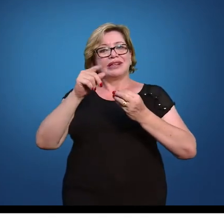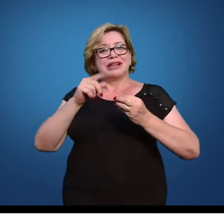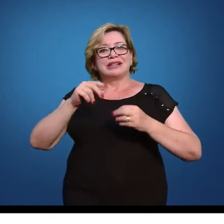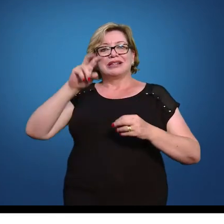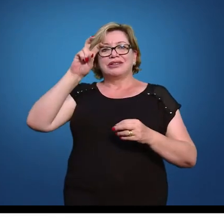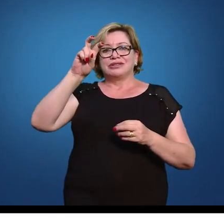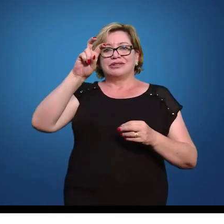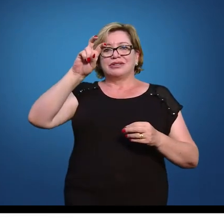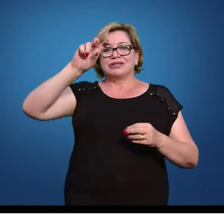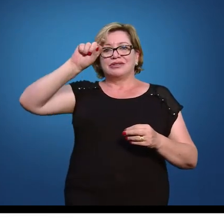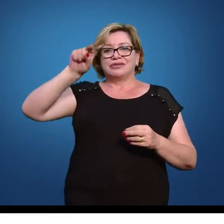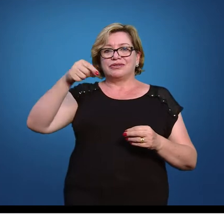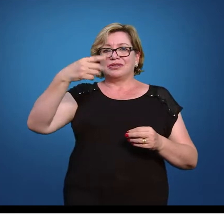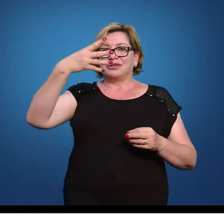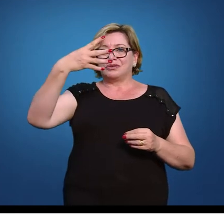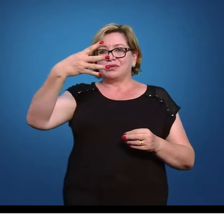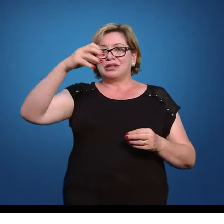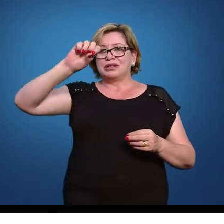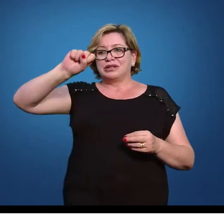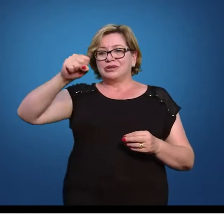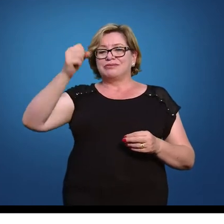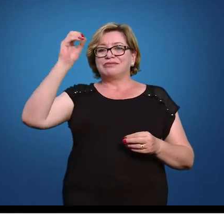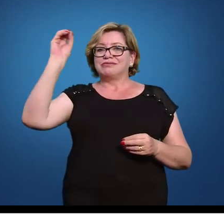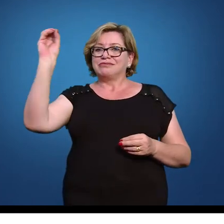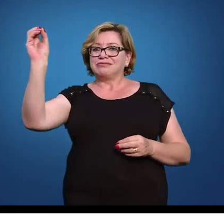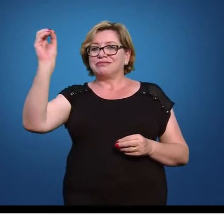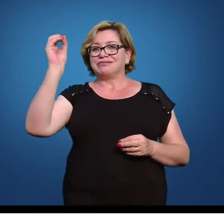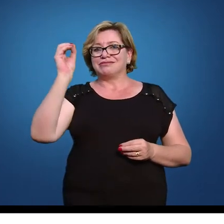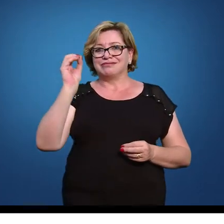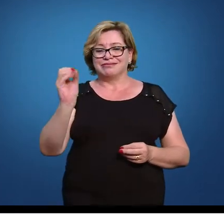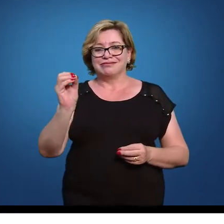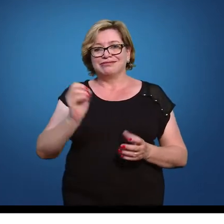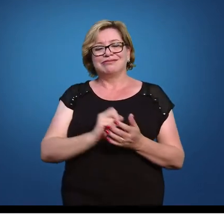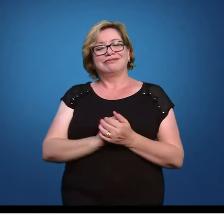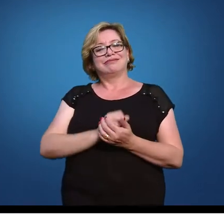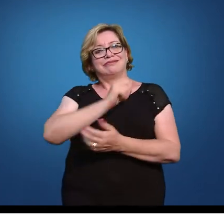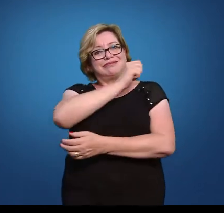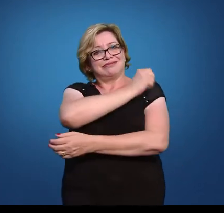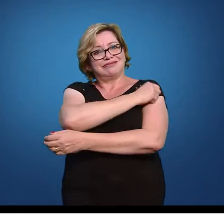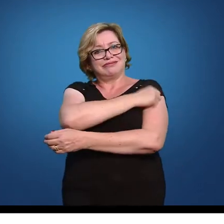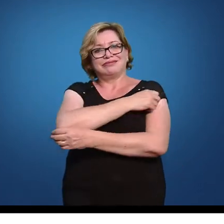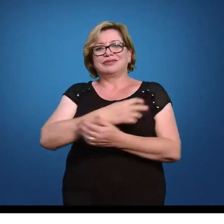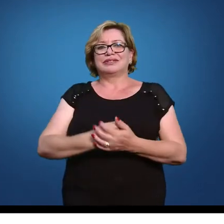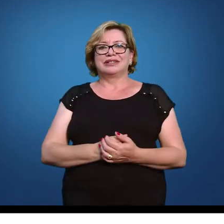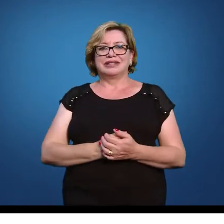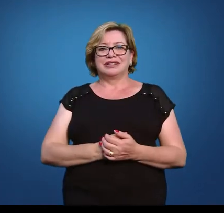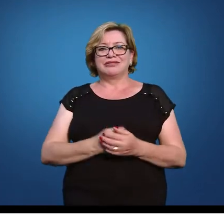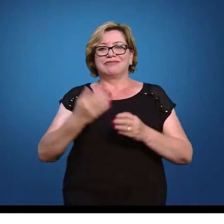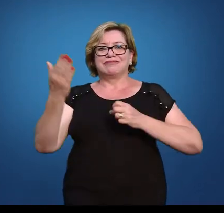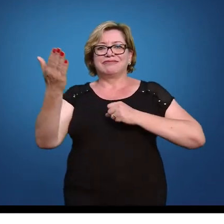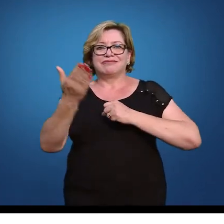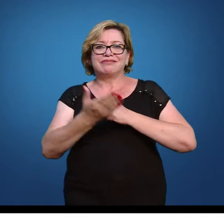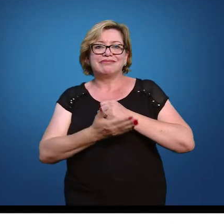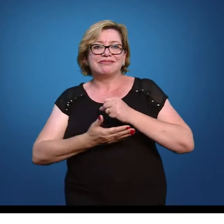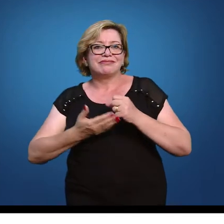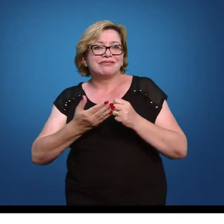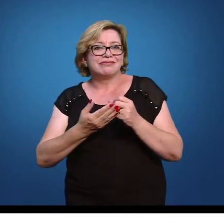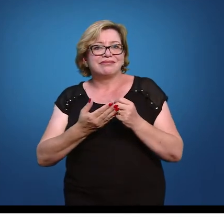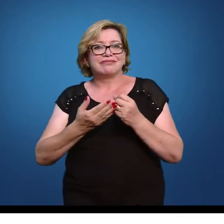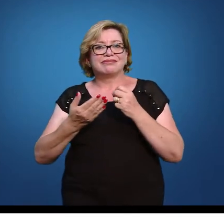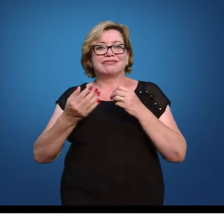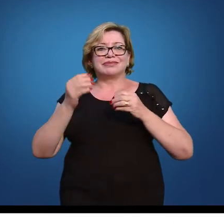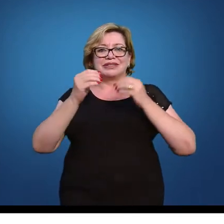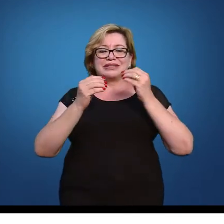vai chegar em 5,48% dos alunos então com base na